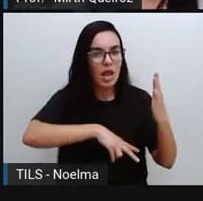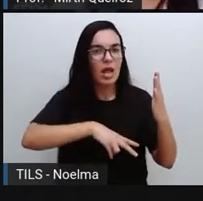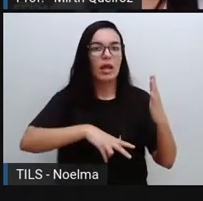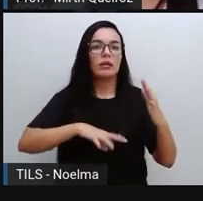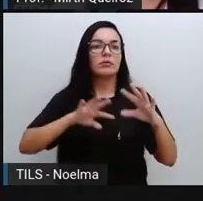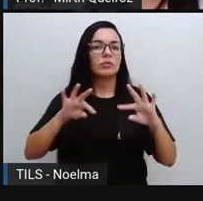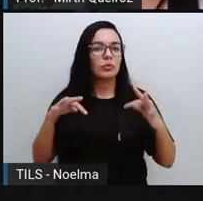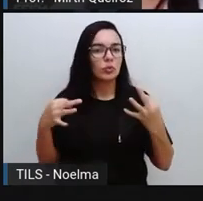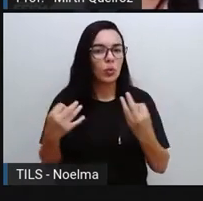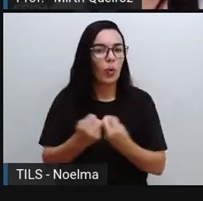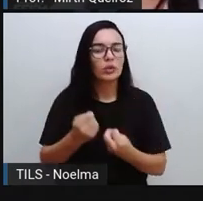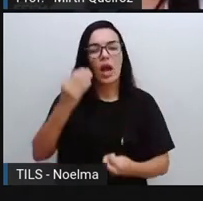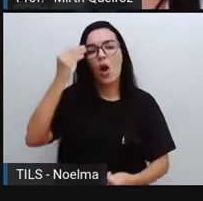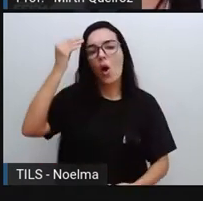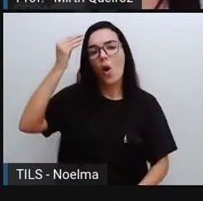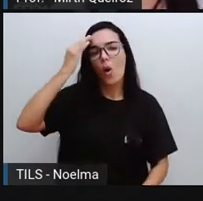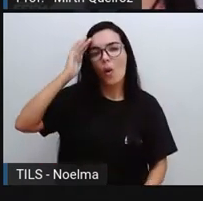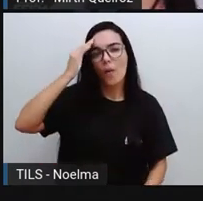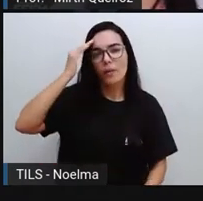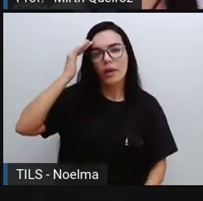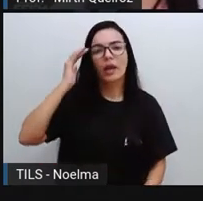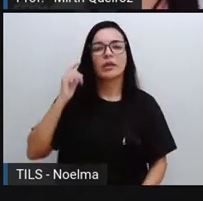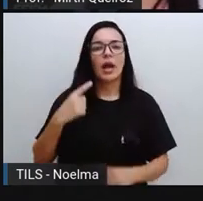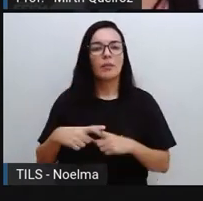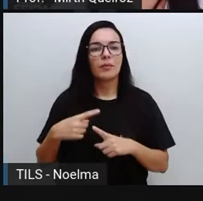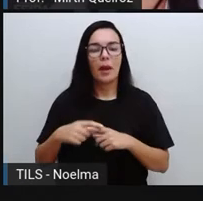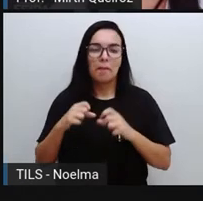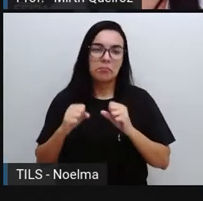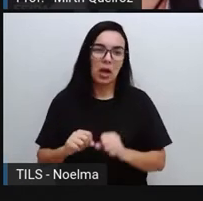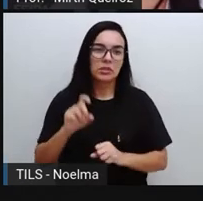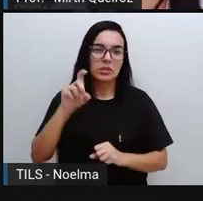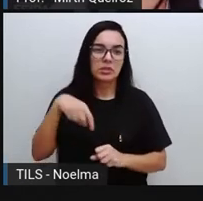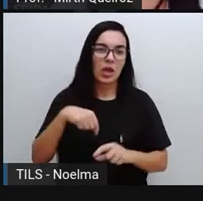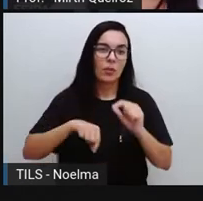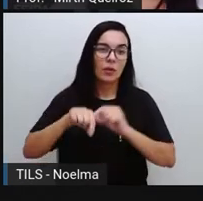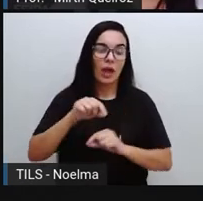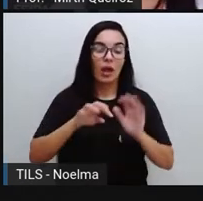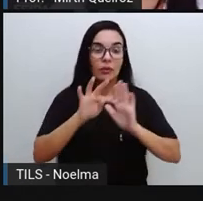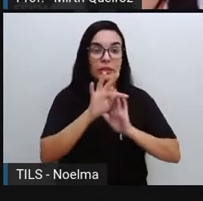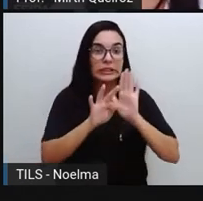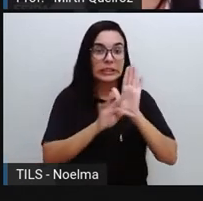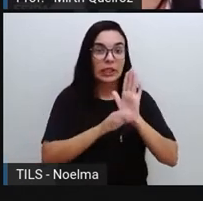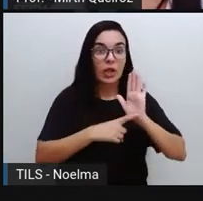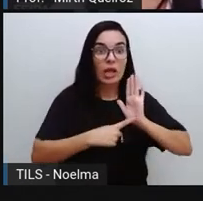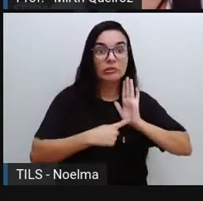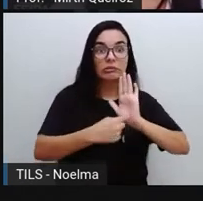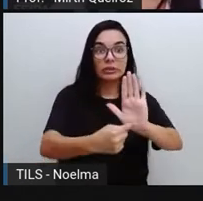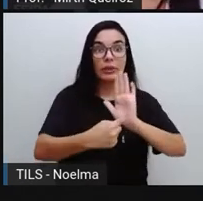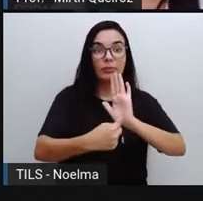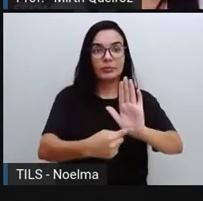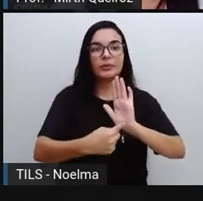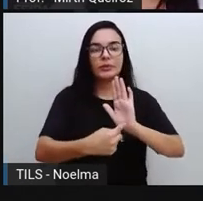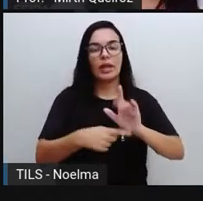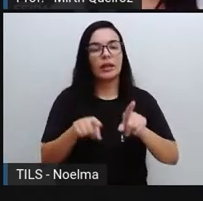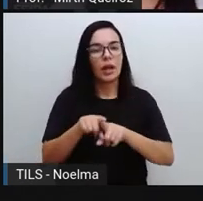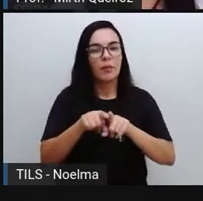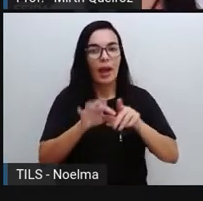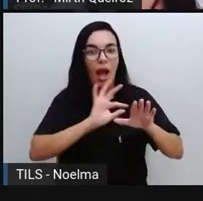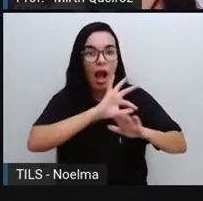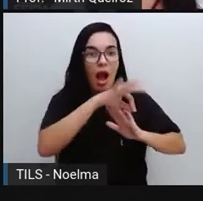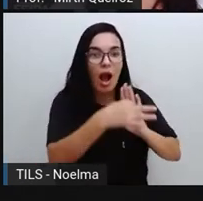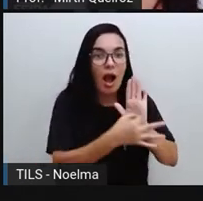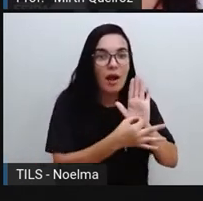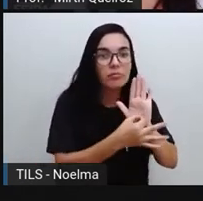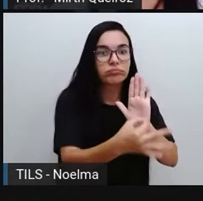compreenda, né? Uma vez que se trata de um texto expositivo, é um texto argumentativo,